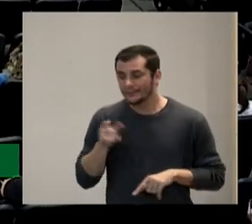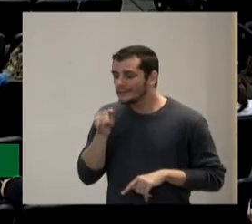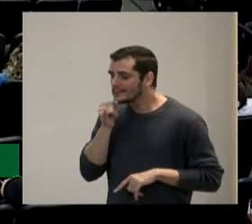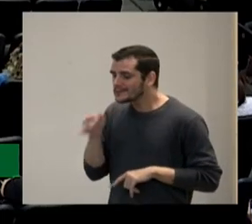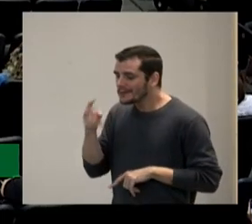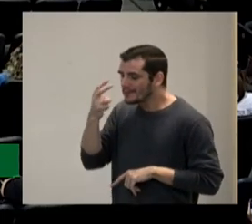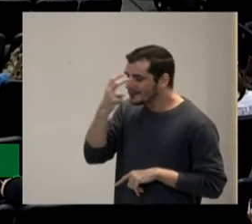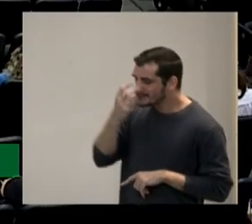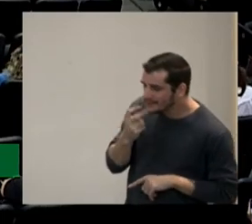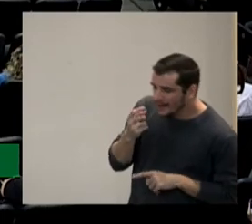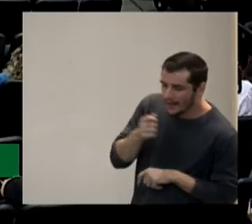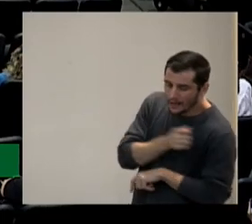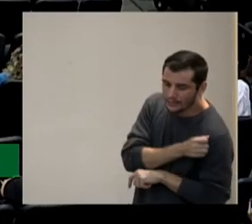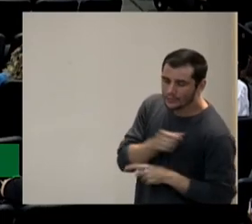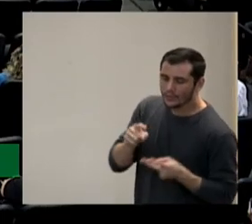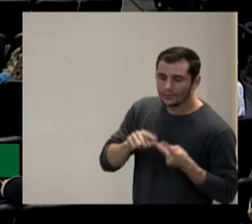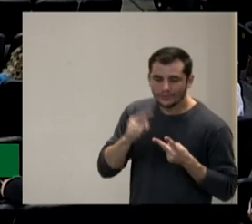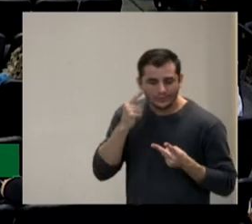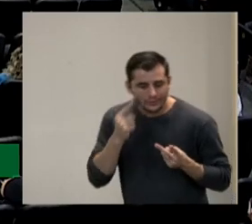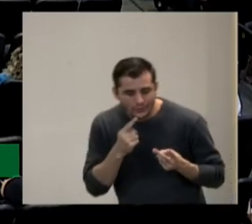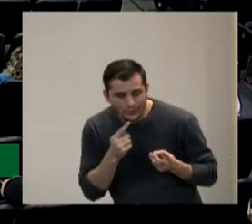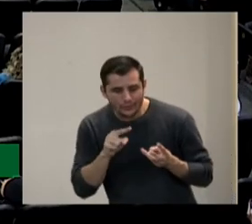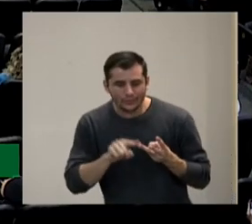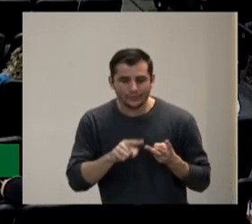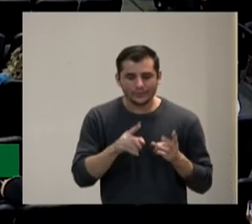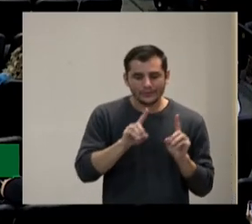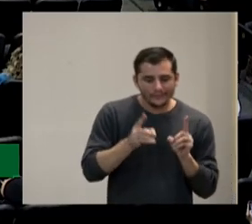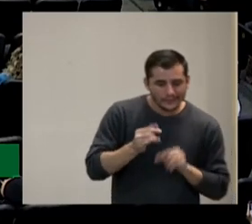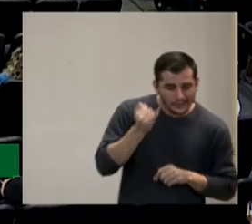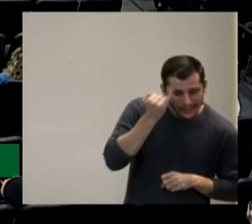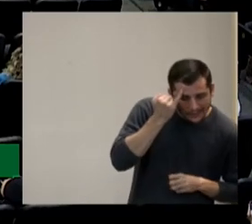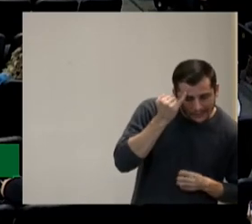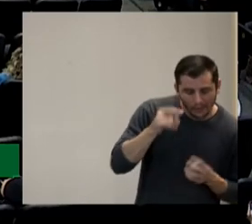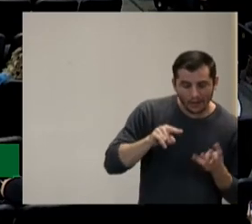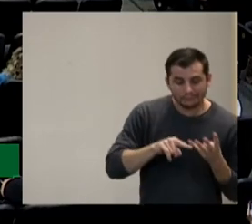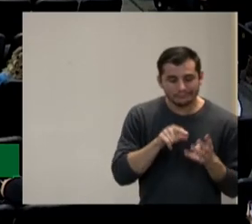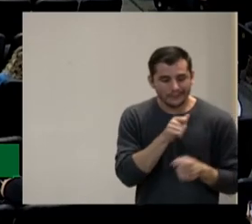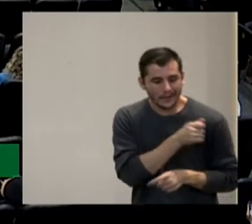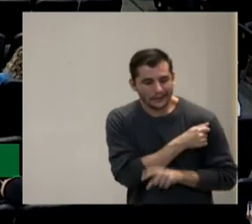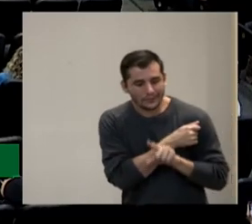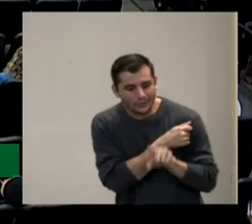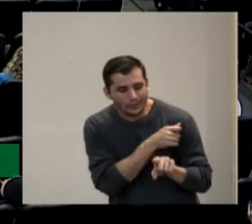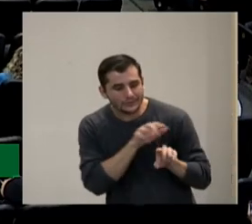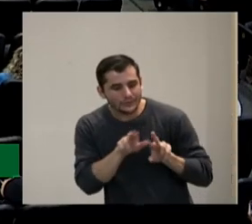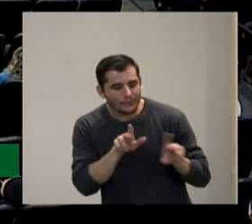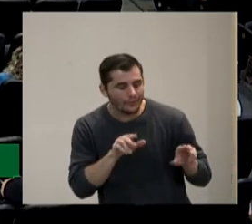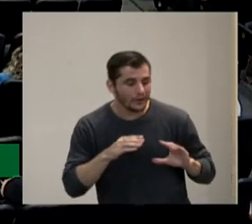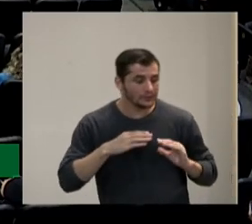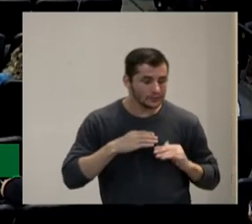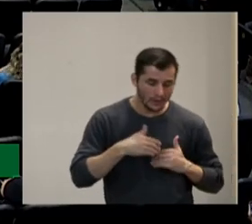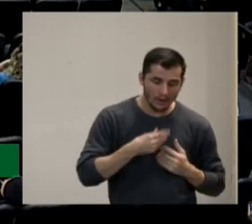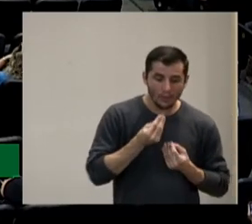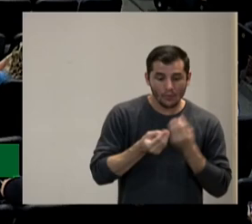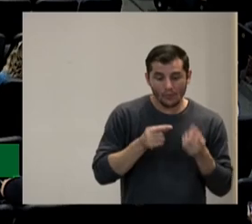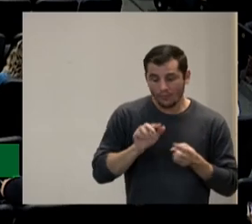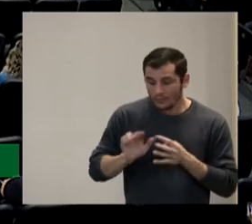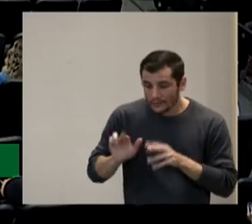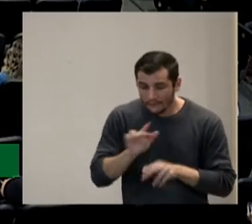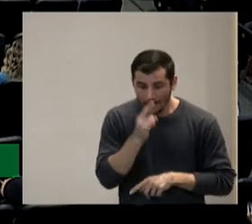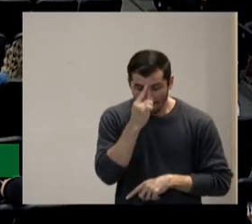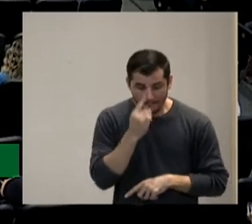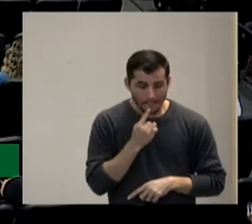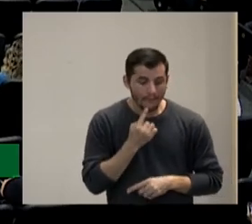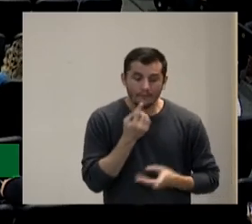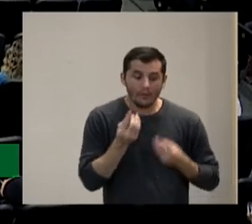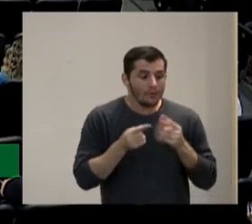surdo que tenho um aluno autista que tenho um aluno com deficiência intelectual que tenho um aluno diverso um que não quer aprender um não sei o que eu já